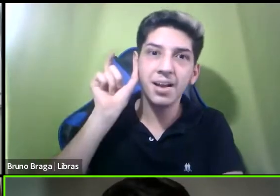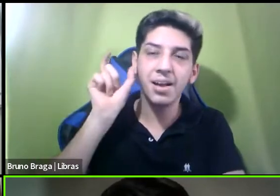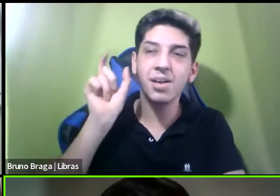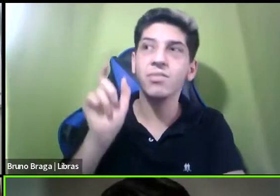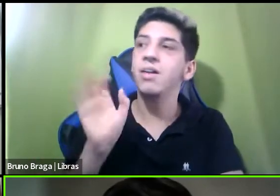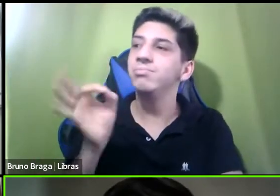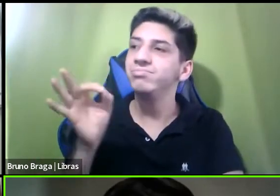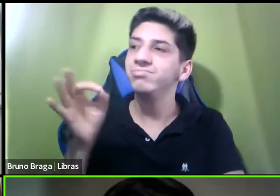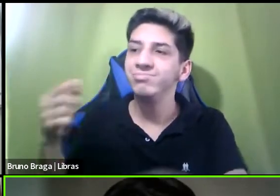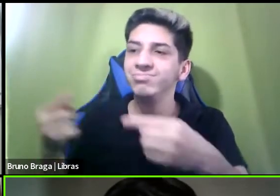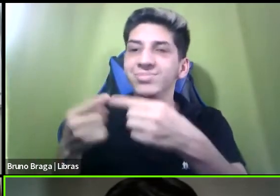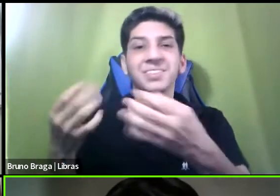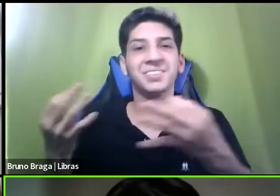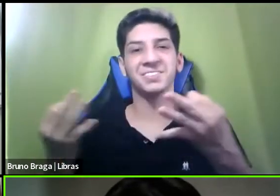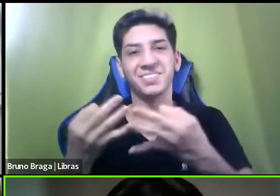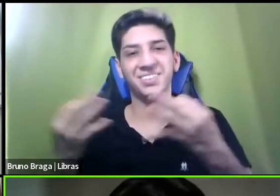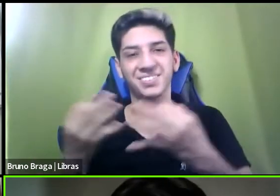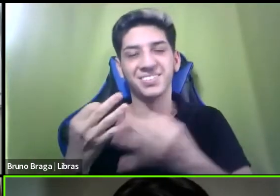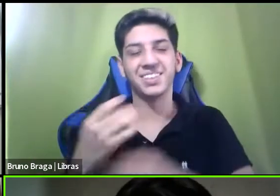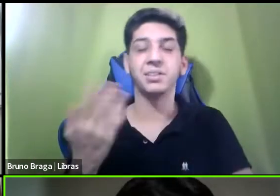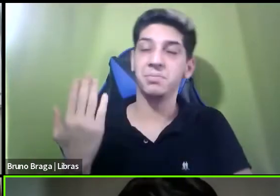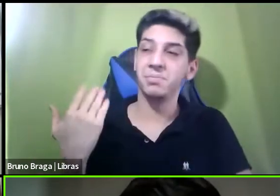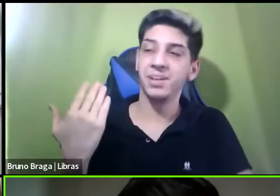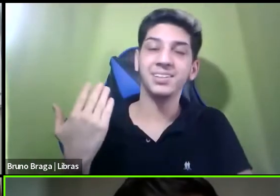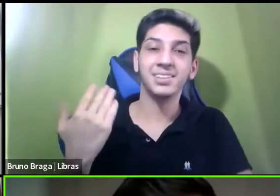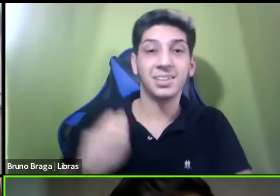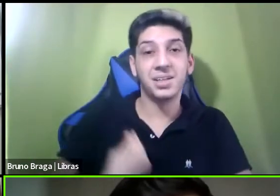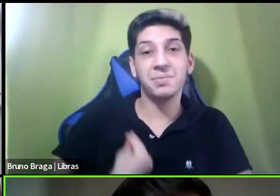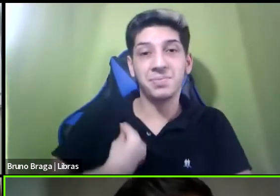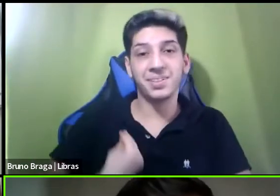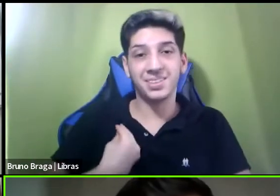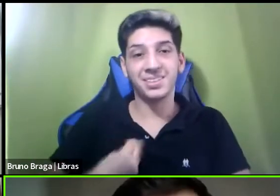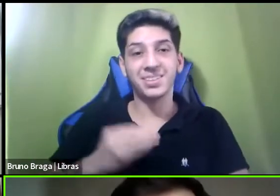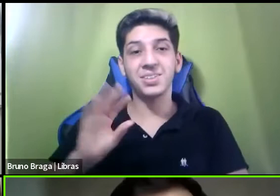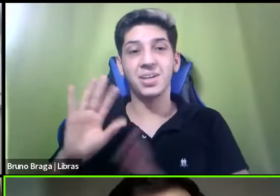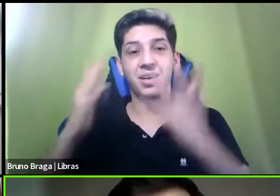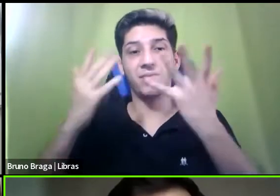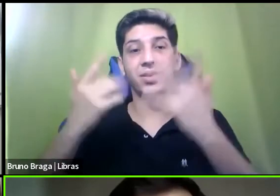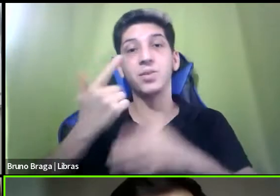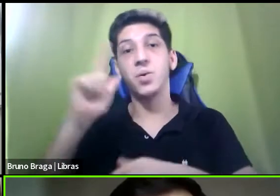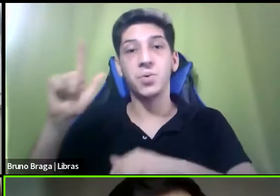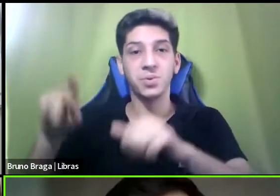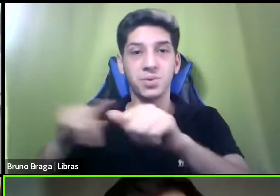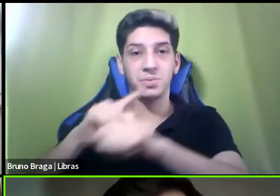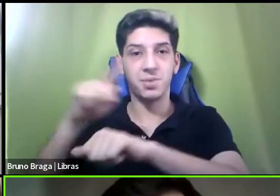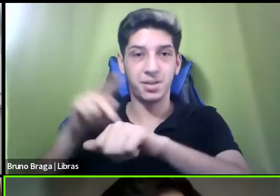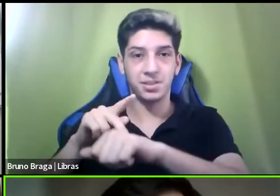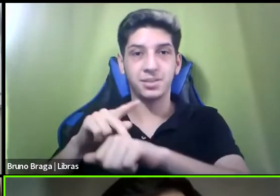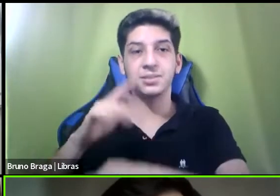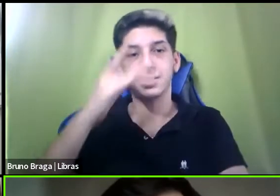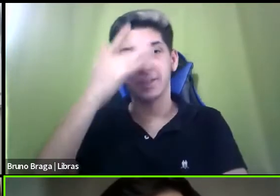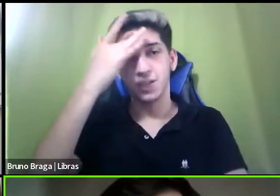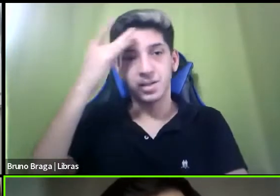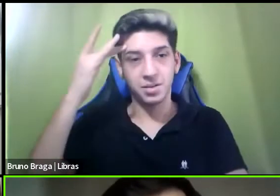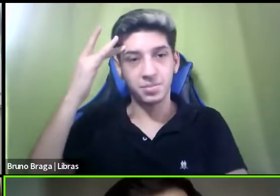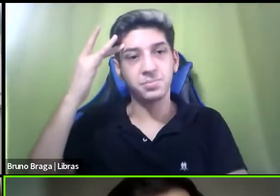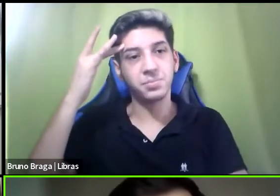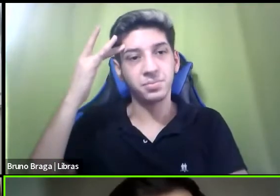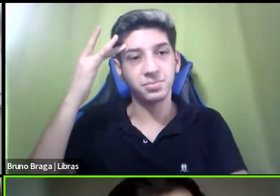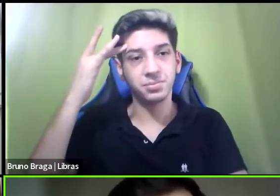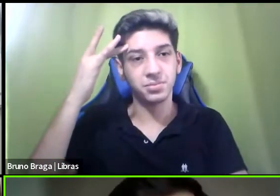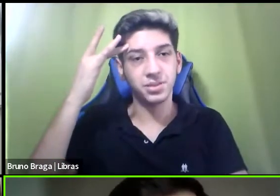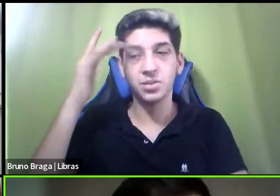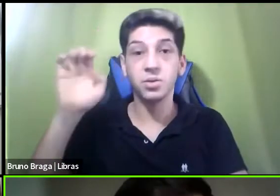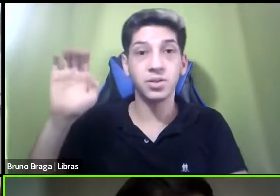eu estava num evento fora do país e uma pessoa uma pessoa um